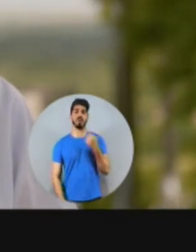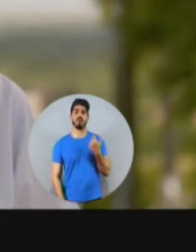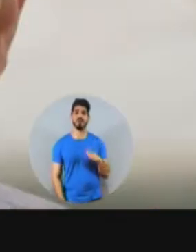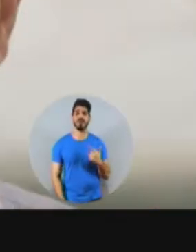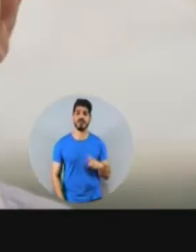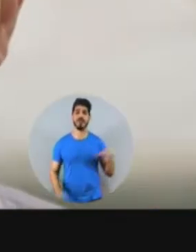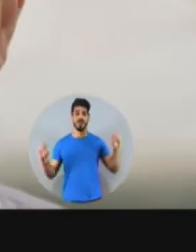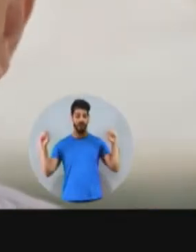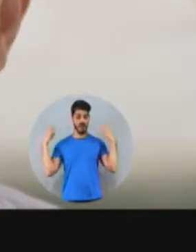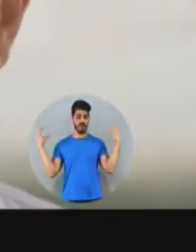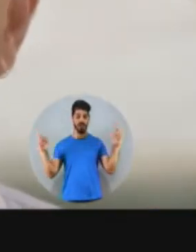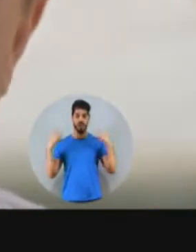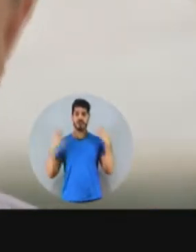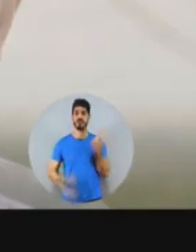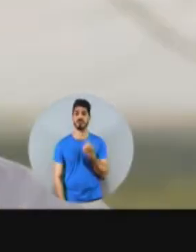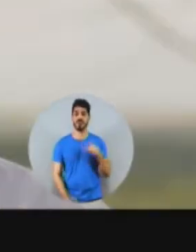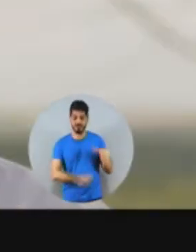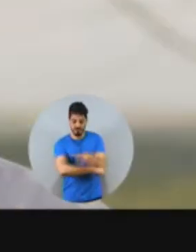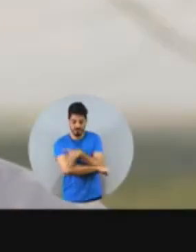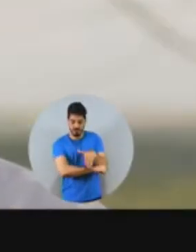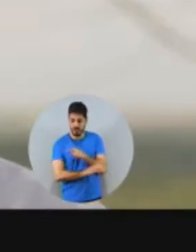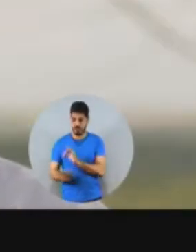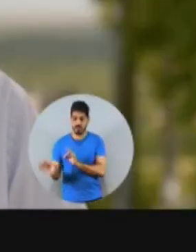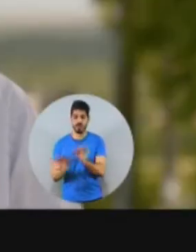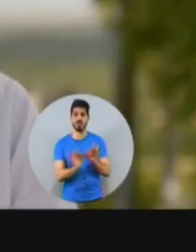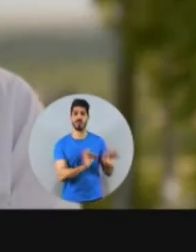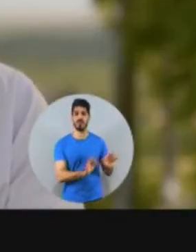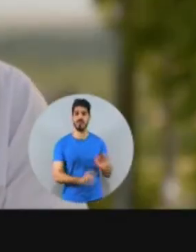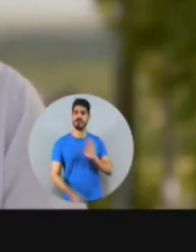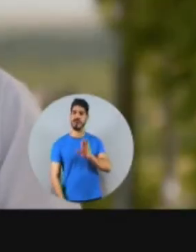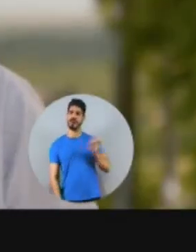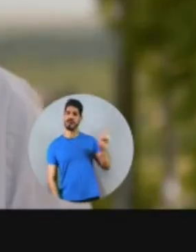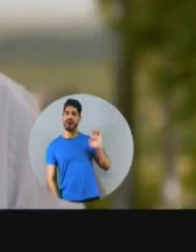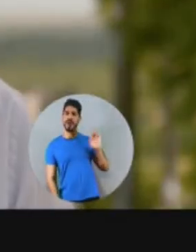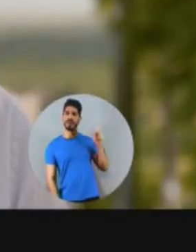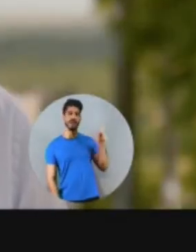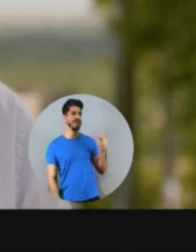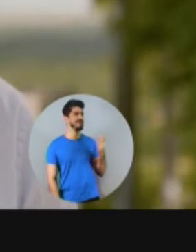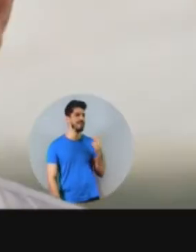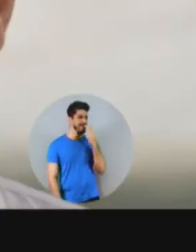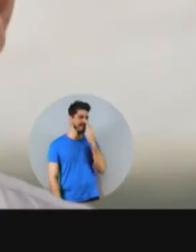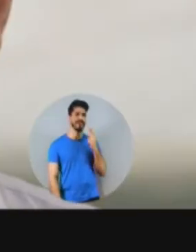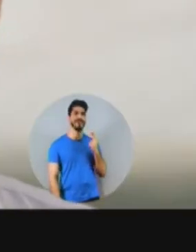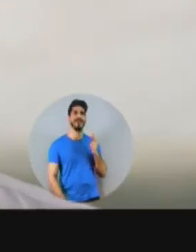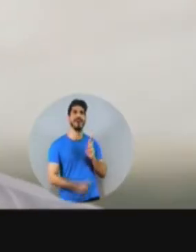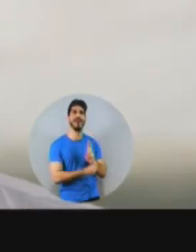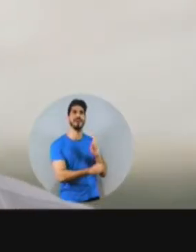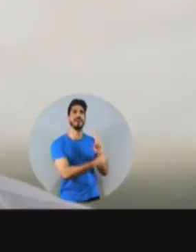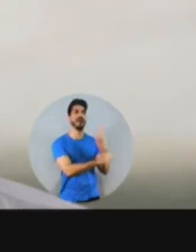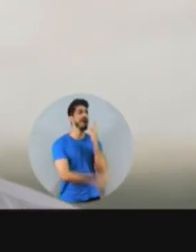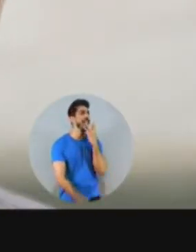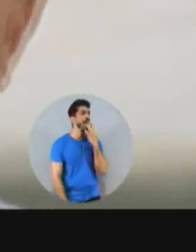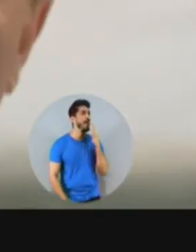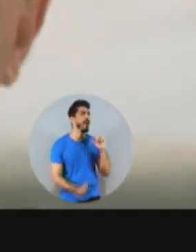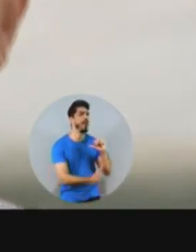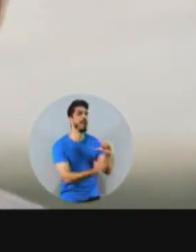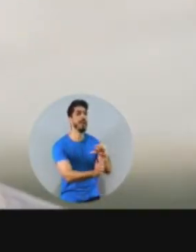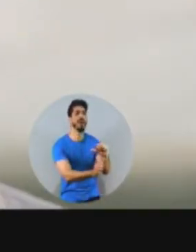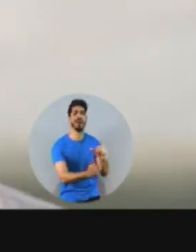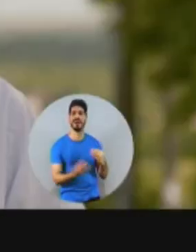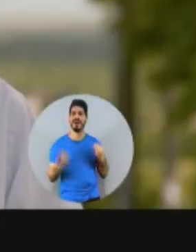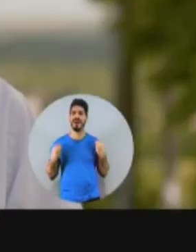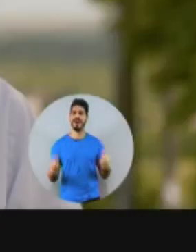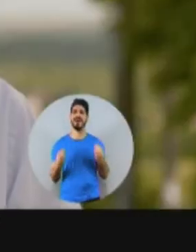ambulância por falta de calçamento. E enquanto isso, se gastam milhões na epitaço para trocar a cor da pedra das